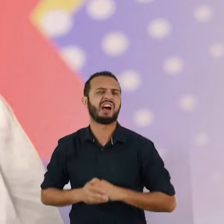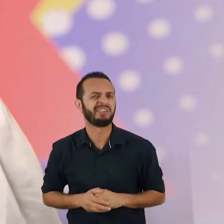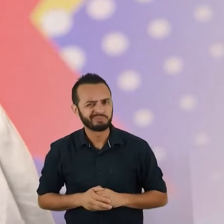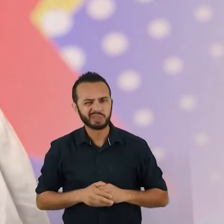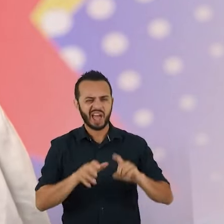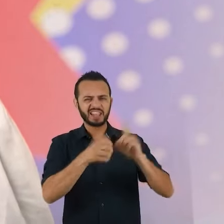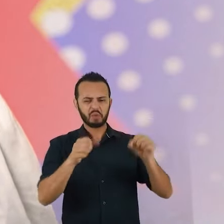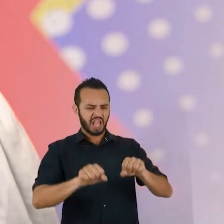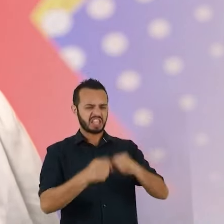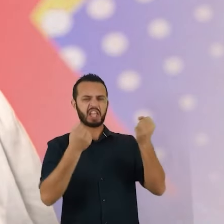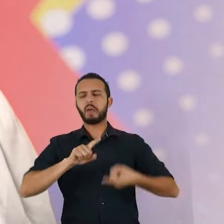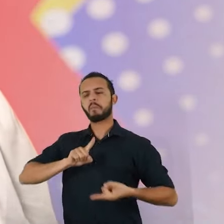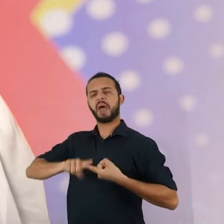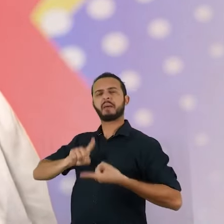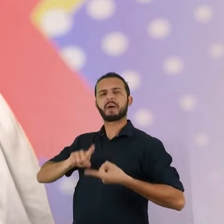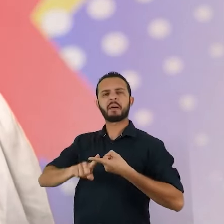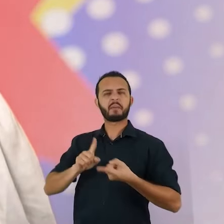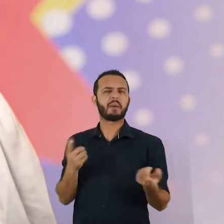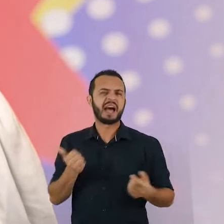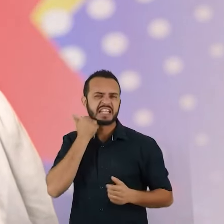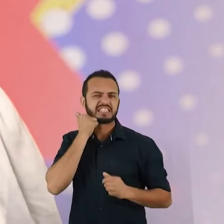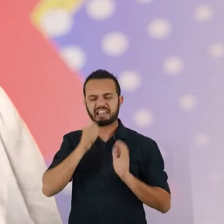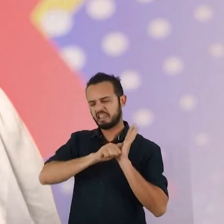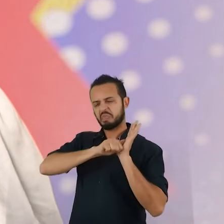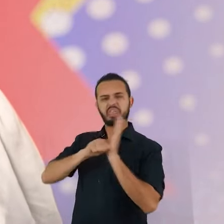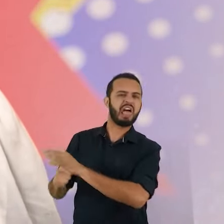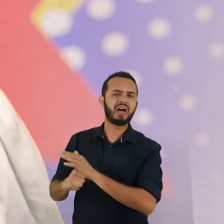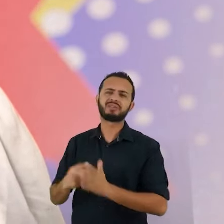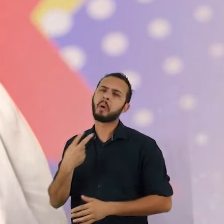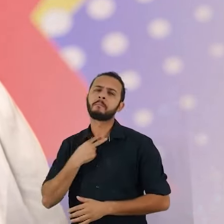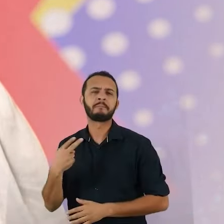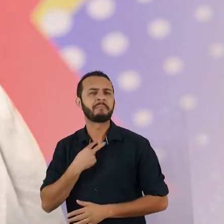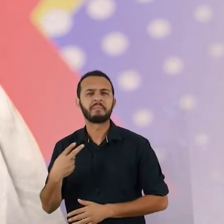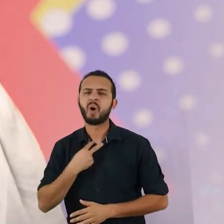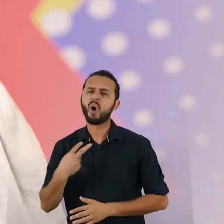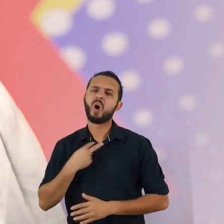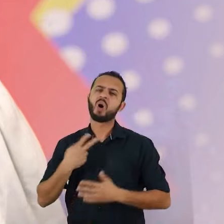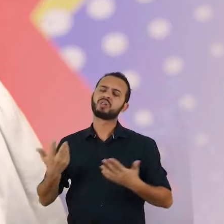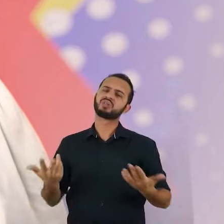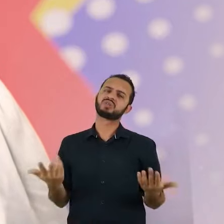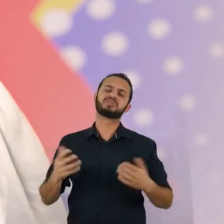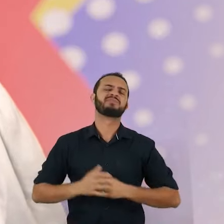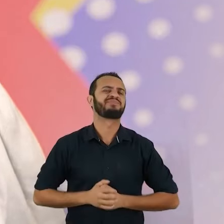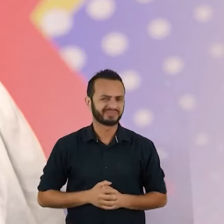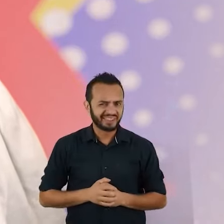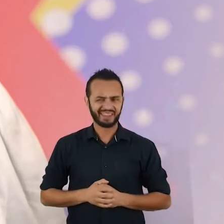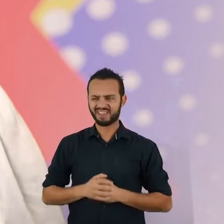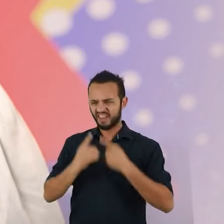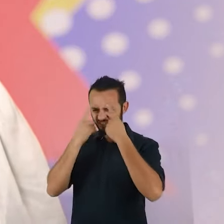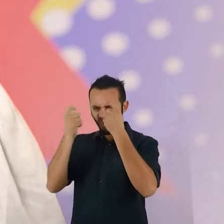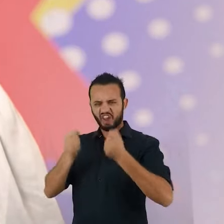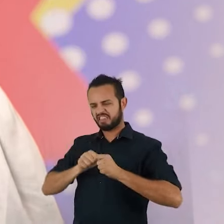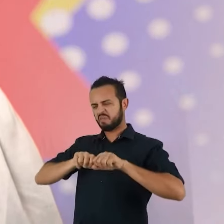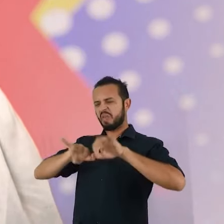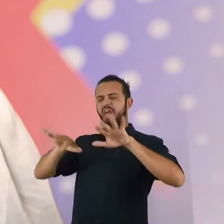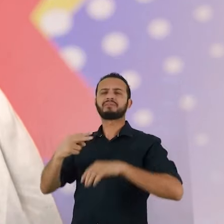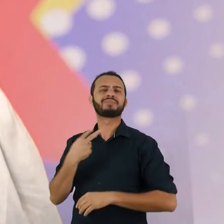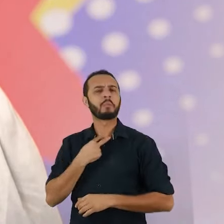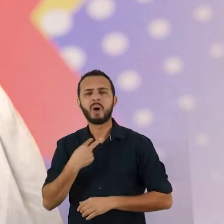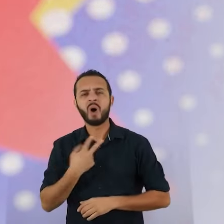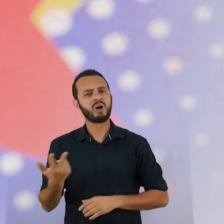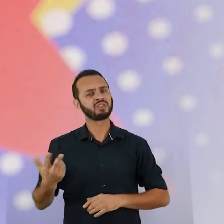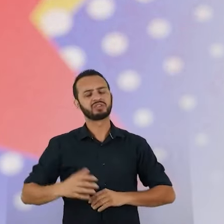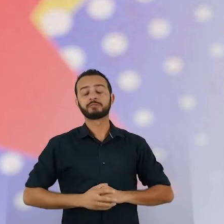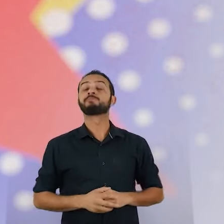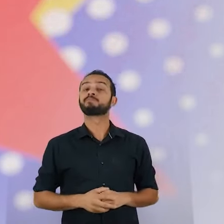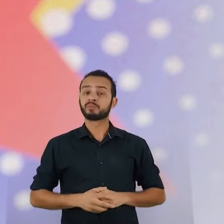ameaçar a democracia, negar a ciência, semear ódio e intolerância, estimulando a violência na casa das pessoas.